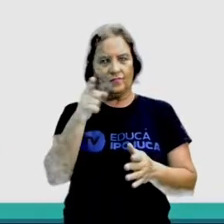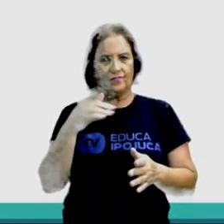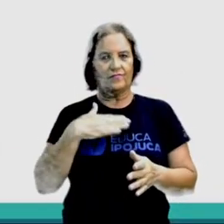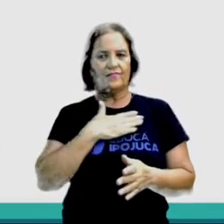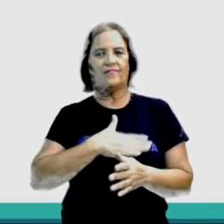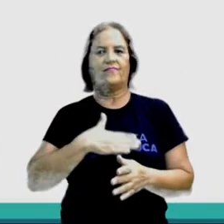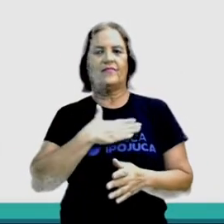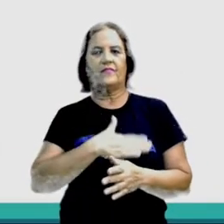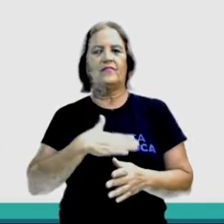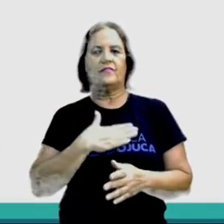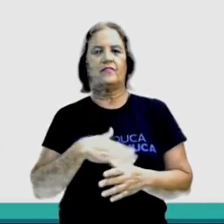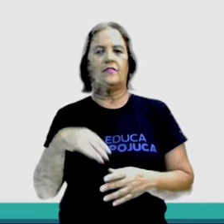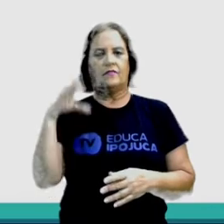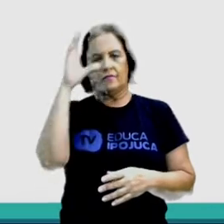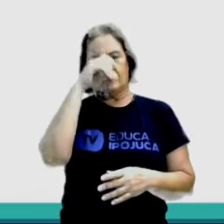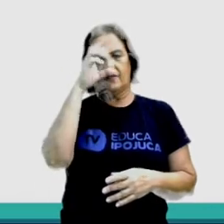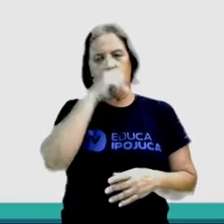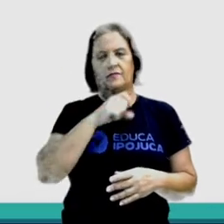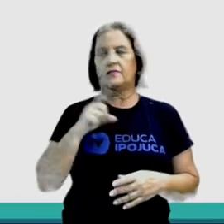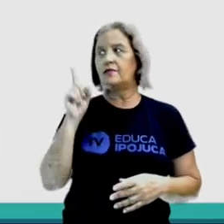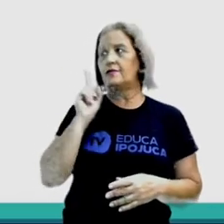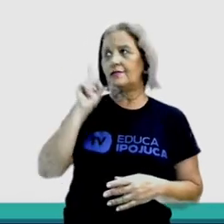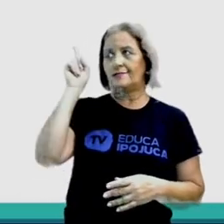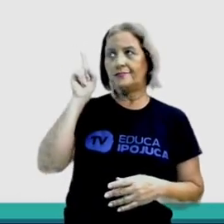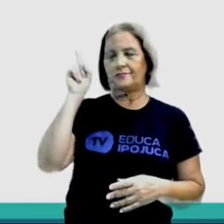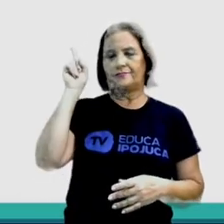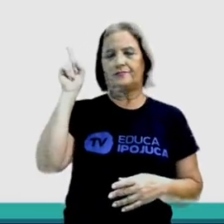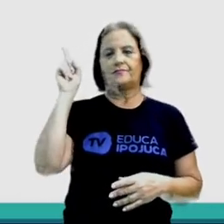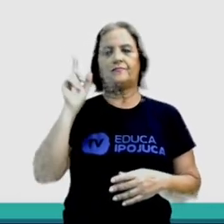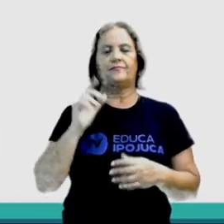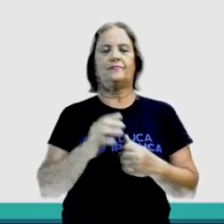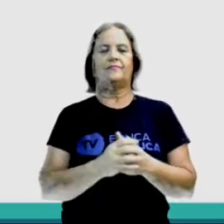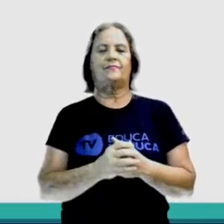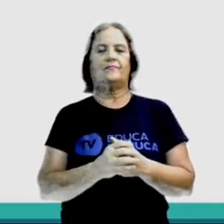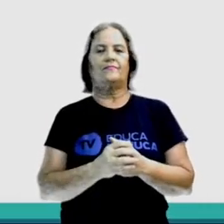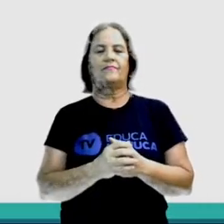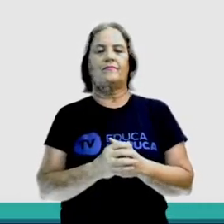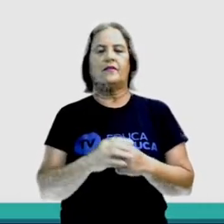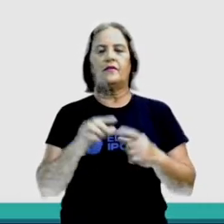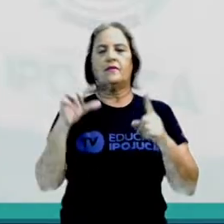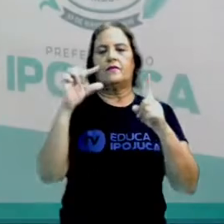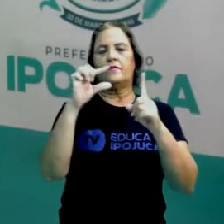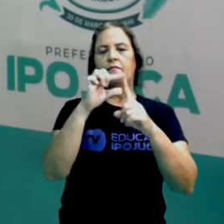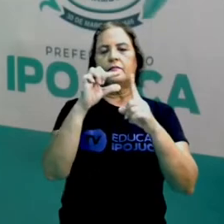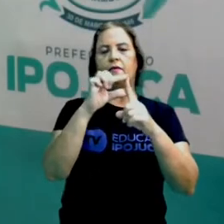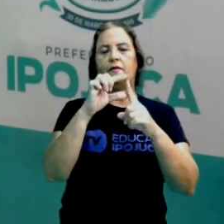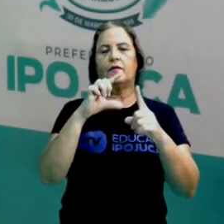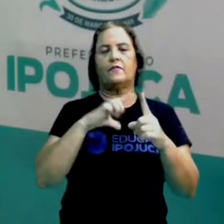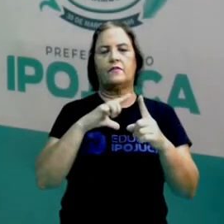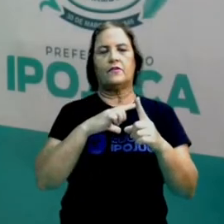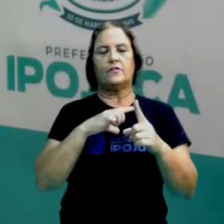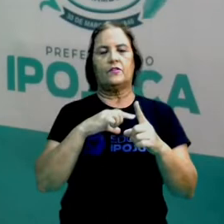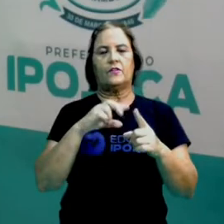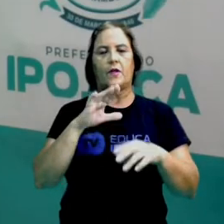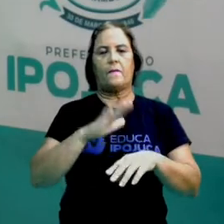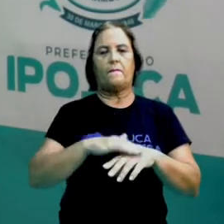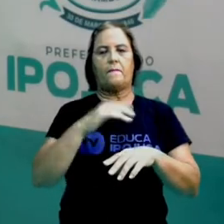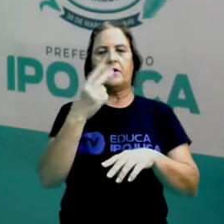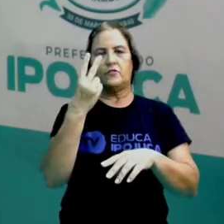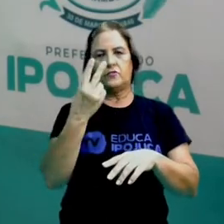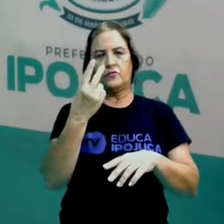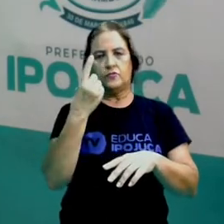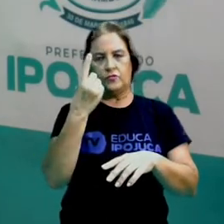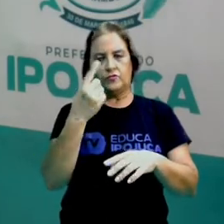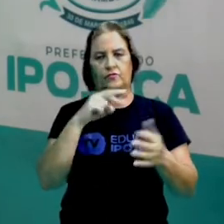aprender words with more than one meaning in English, as palavras que tem mais de um significado